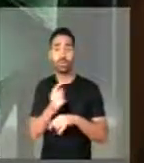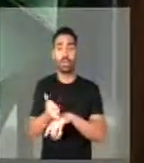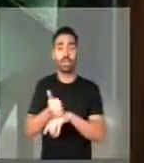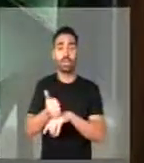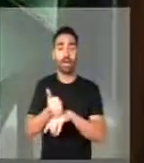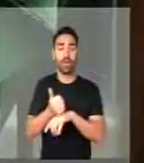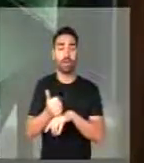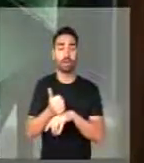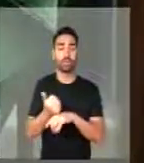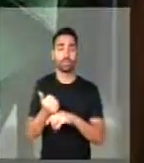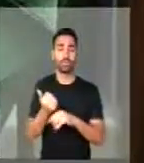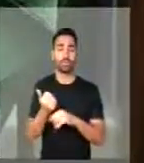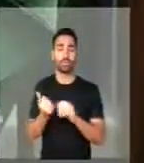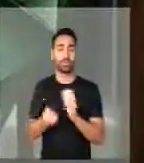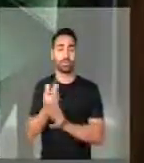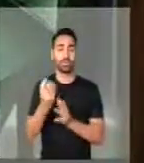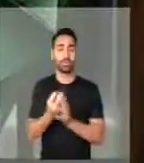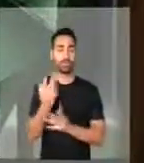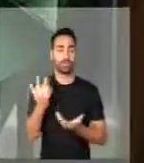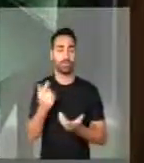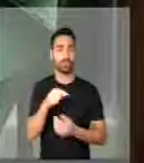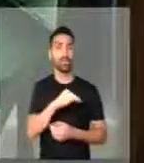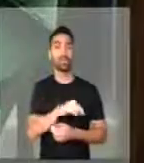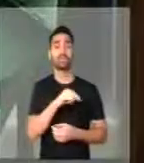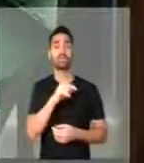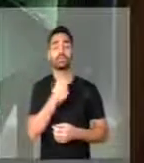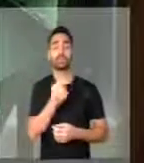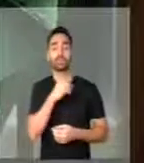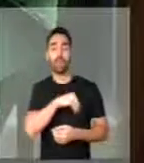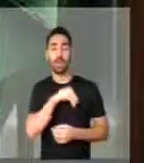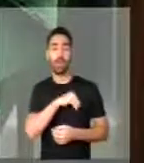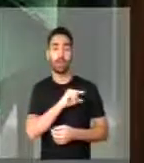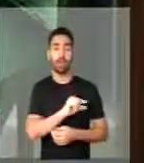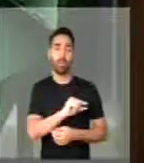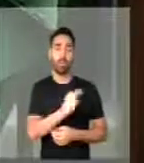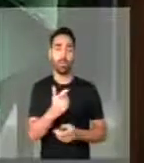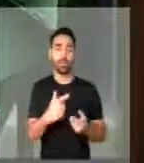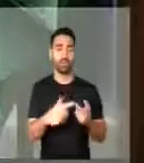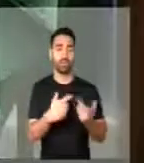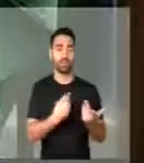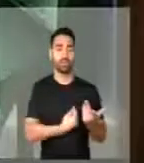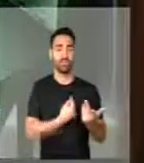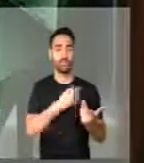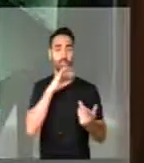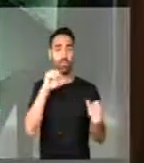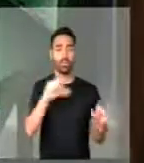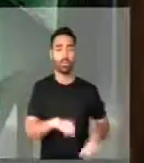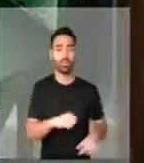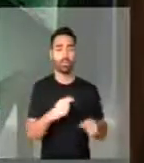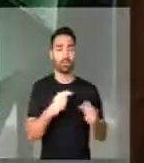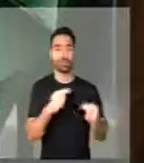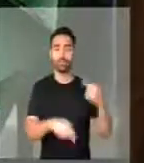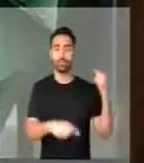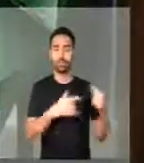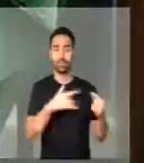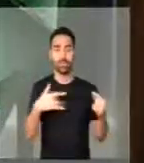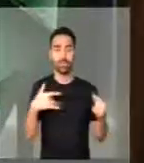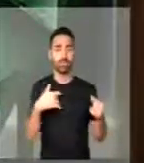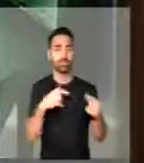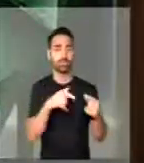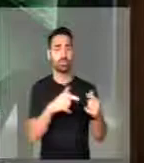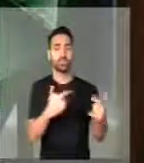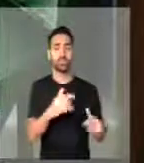porque um trabalhador mal pago, com condições precárias, em condições de insalubridade, sem